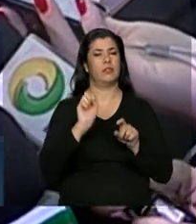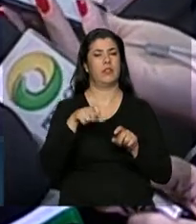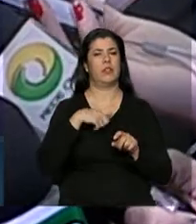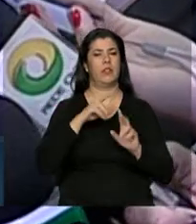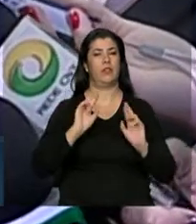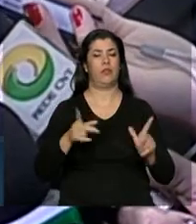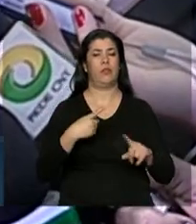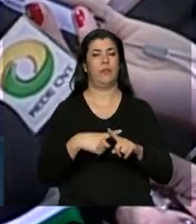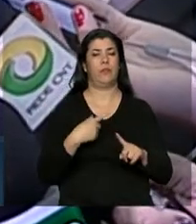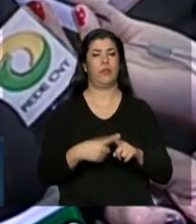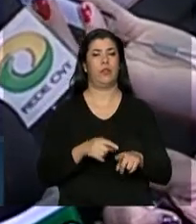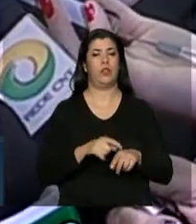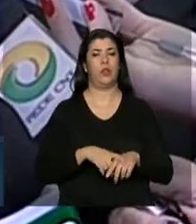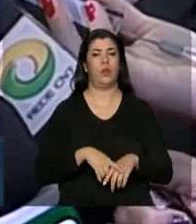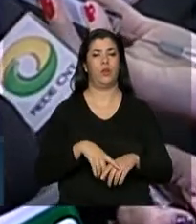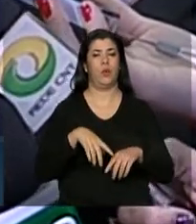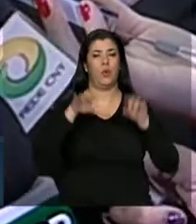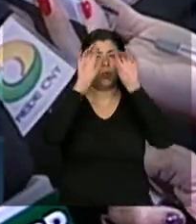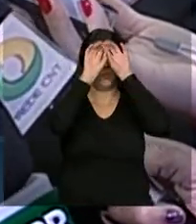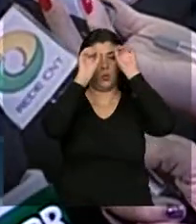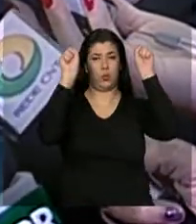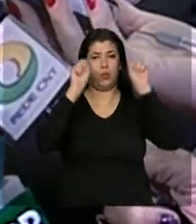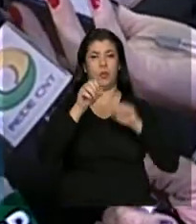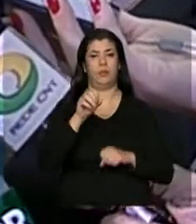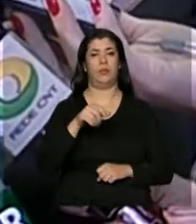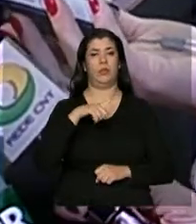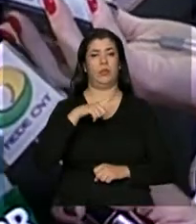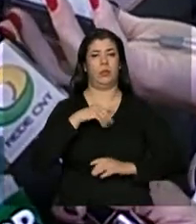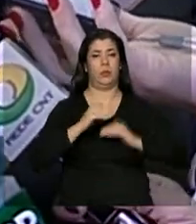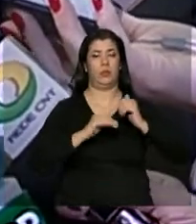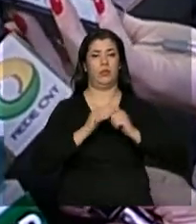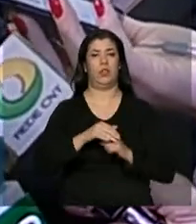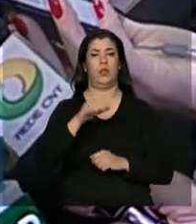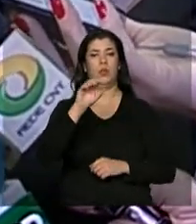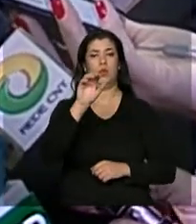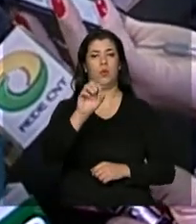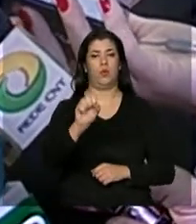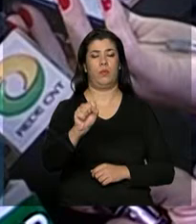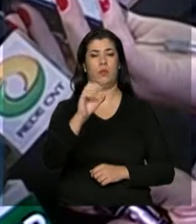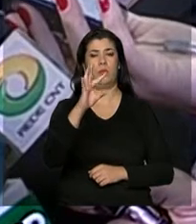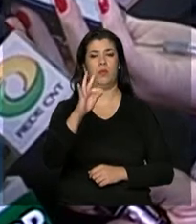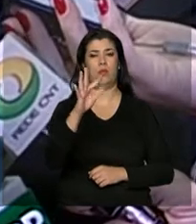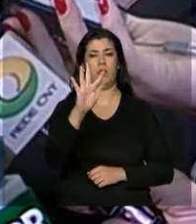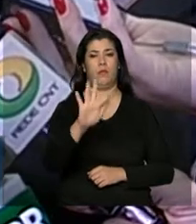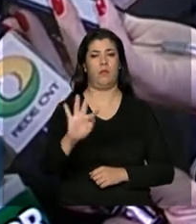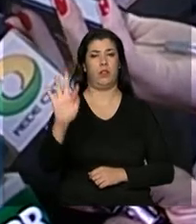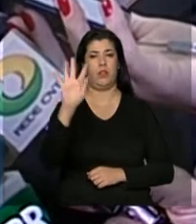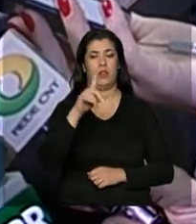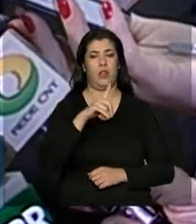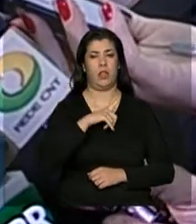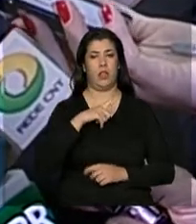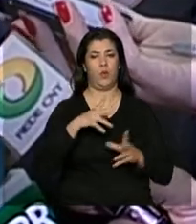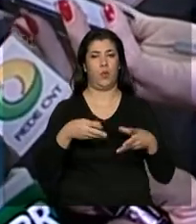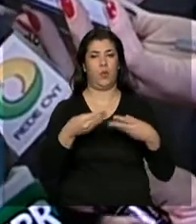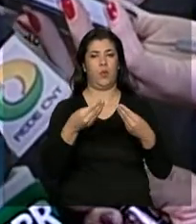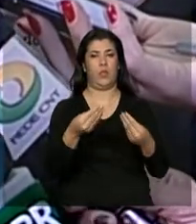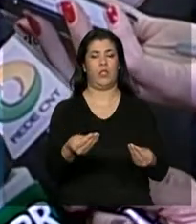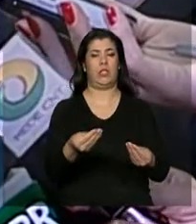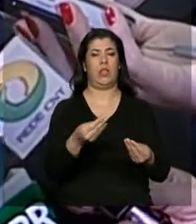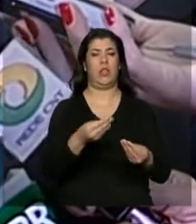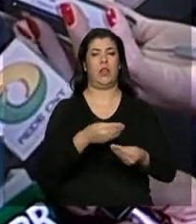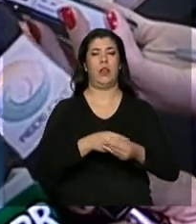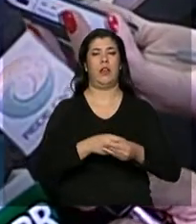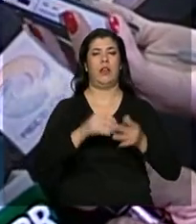que foi emitida no final do ano passado, em que concedeu uma liminar suspendendo a